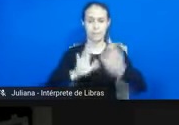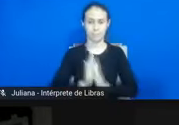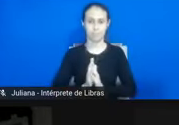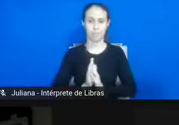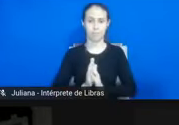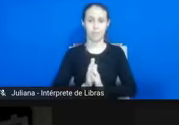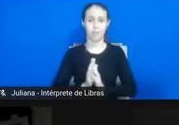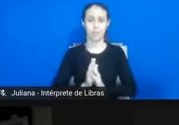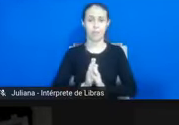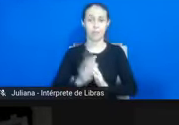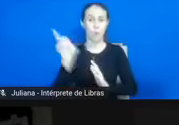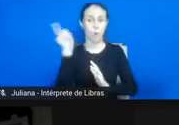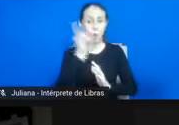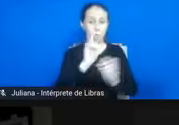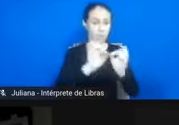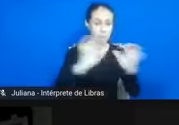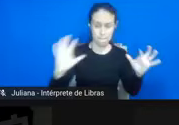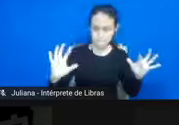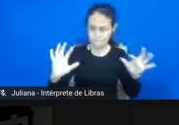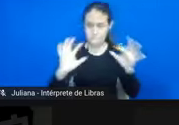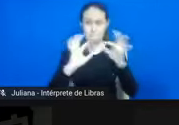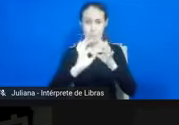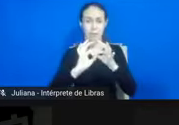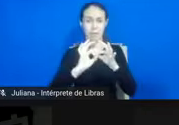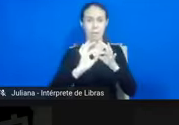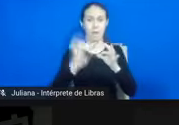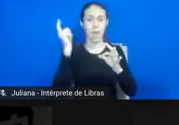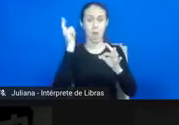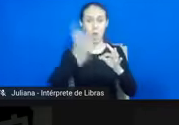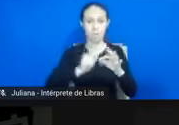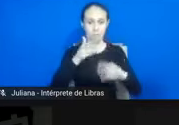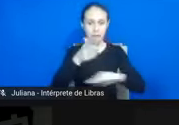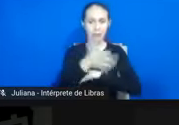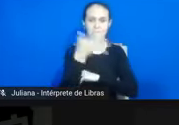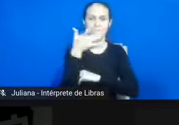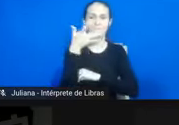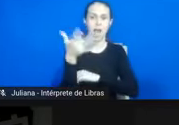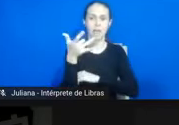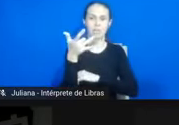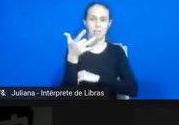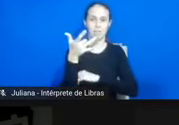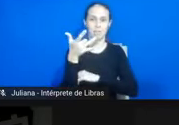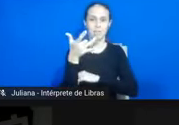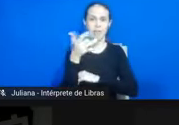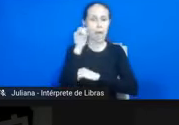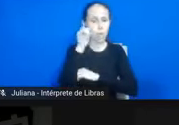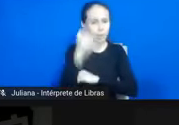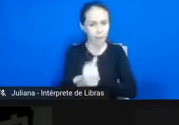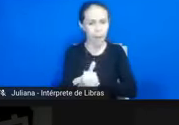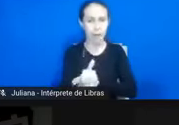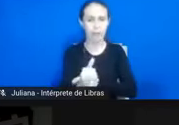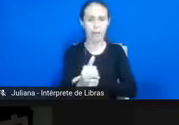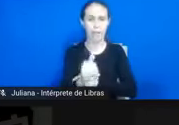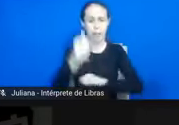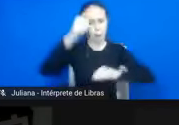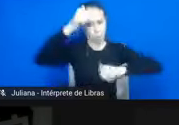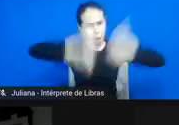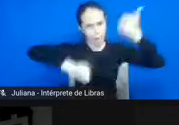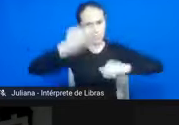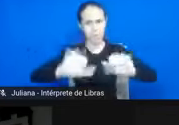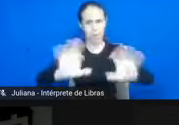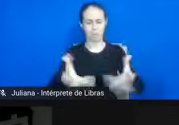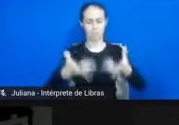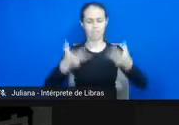fontes e nos permitir acessar isso de forma atualizada, de forma qualificada, como está no